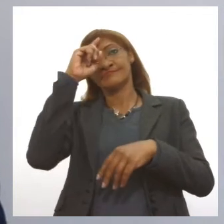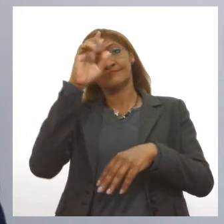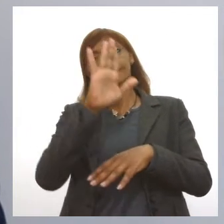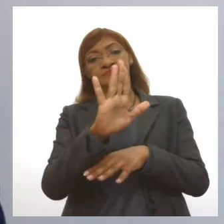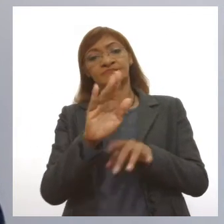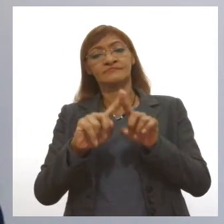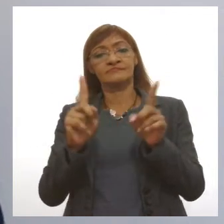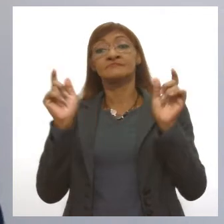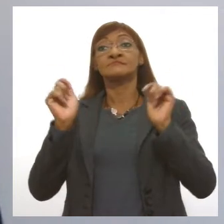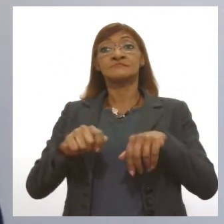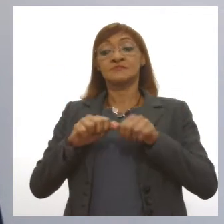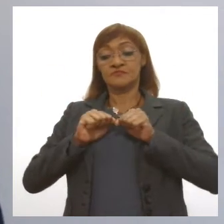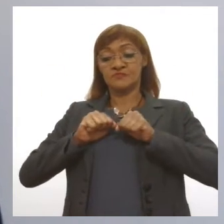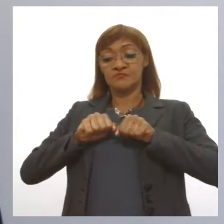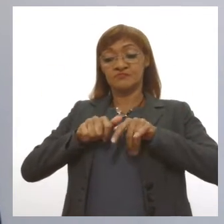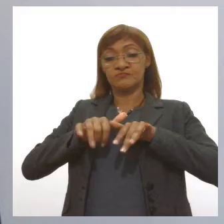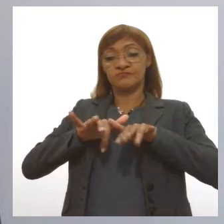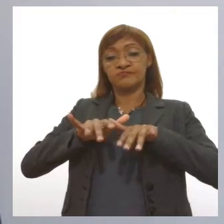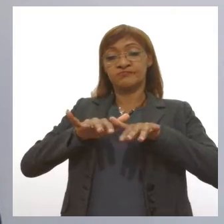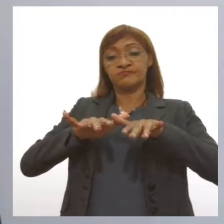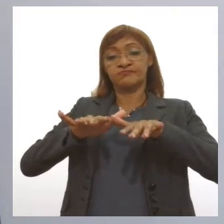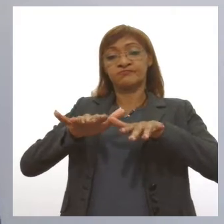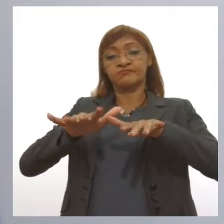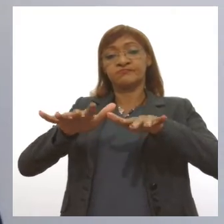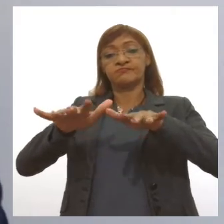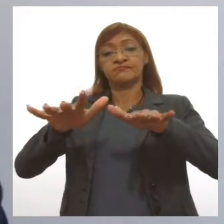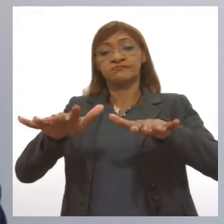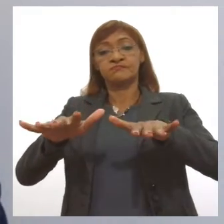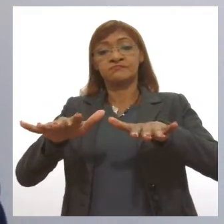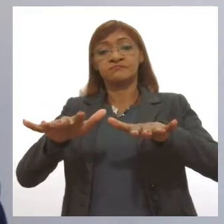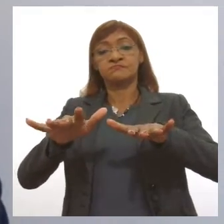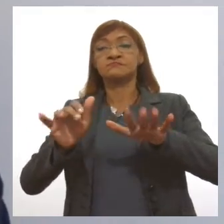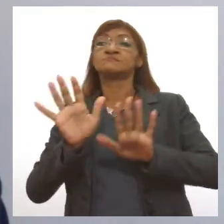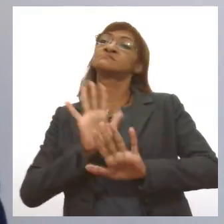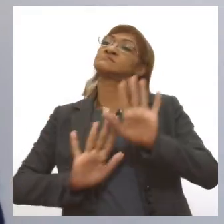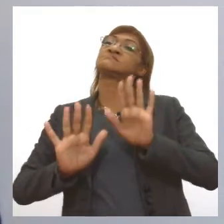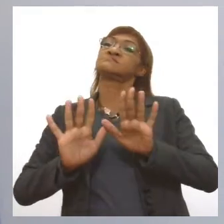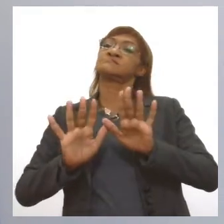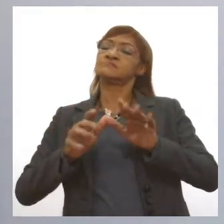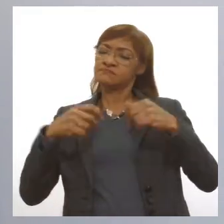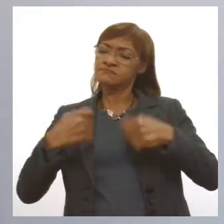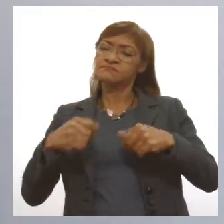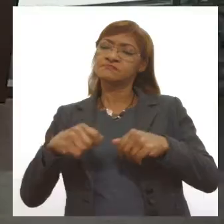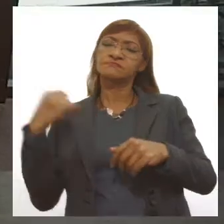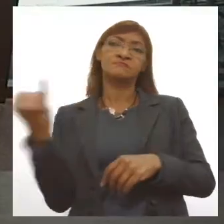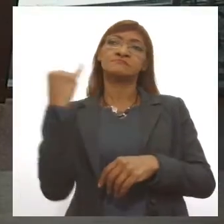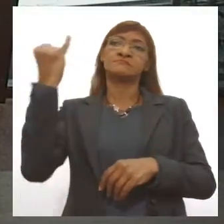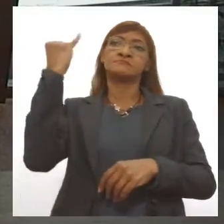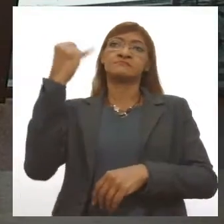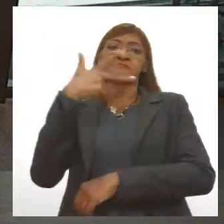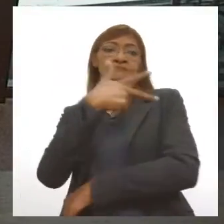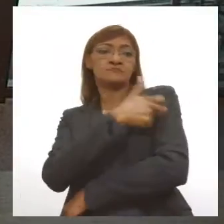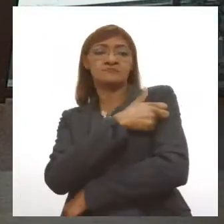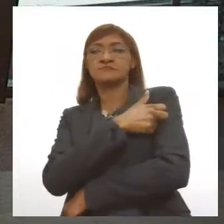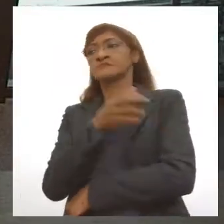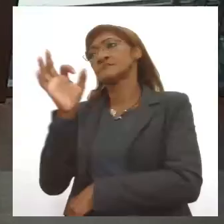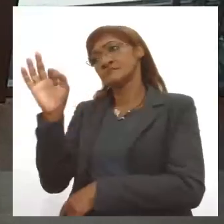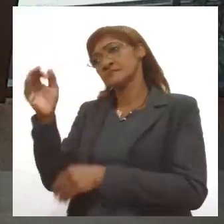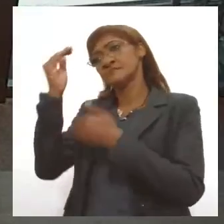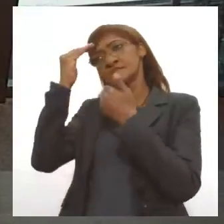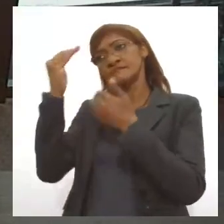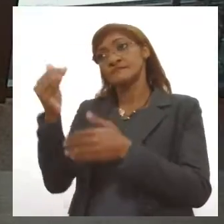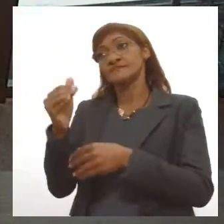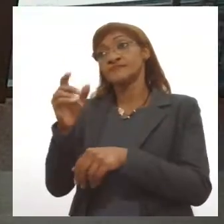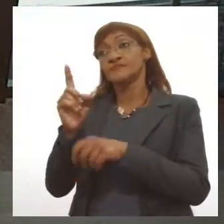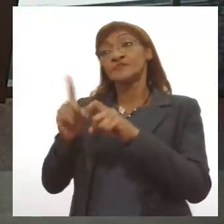transmitindo o vírus. Então, tem que se proteger, mas não deixe de tomar vacina, porque é fundamental. Com certeza. Doutor Roque, em relação